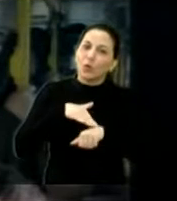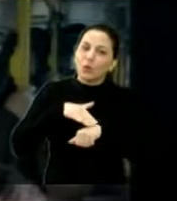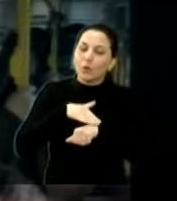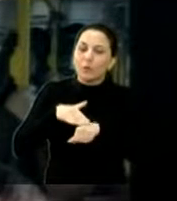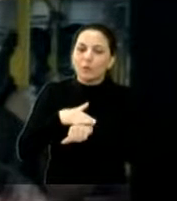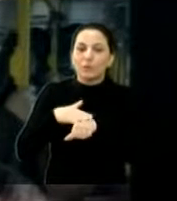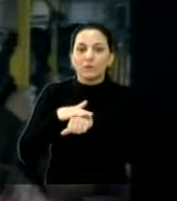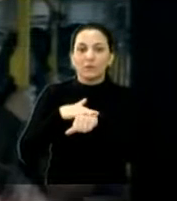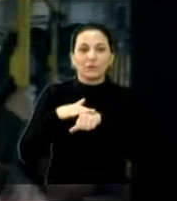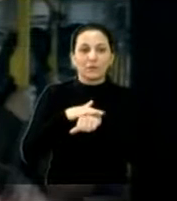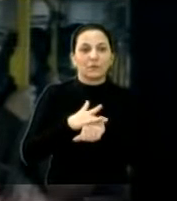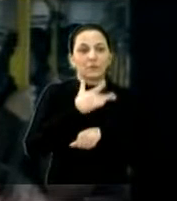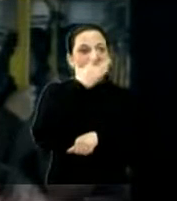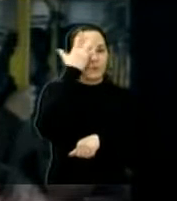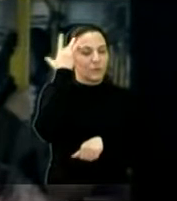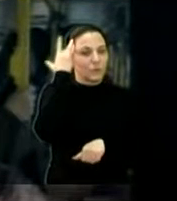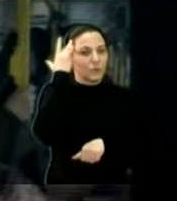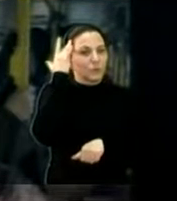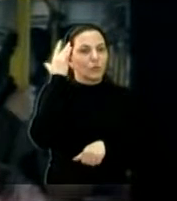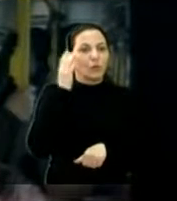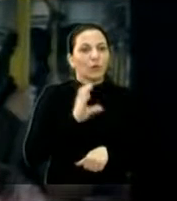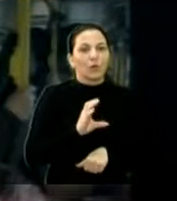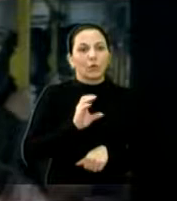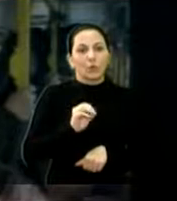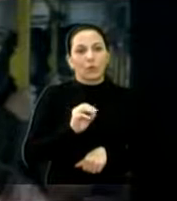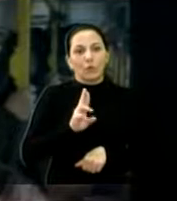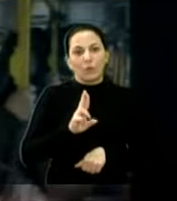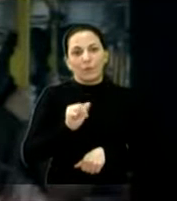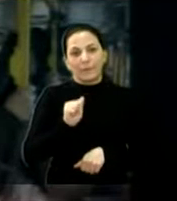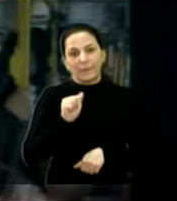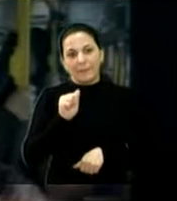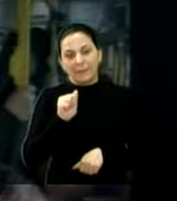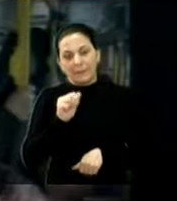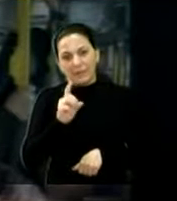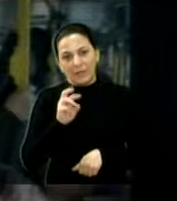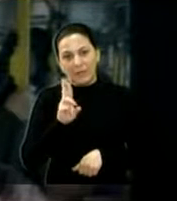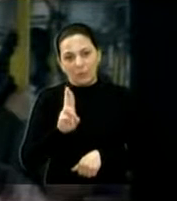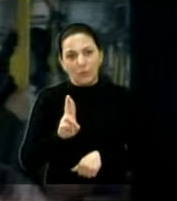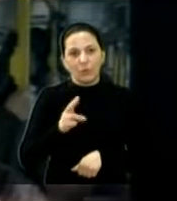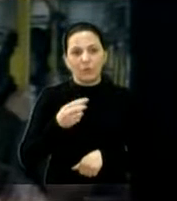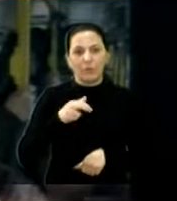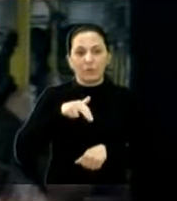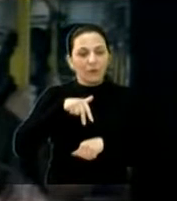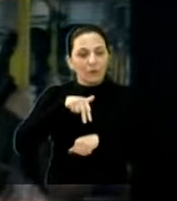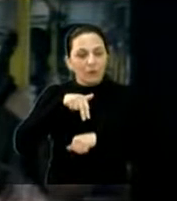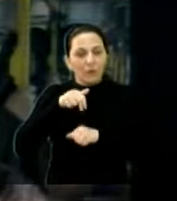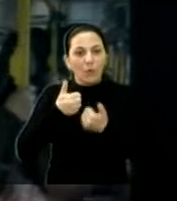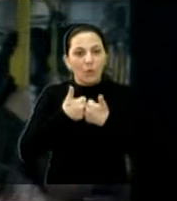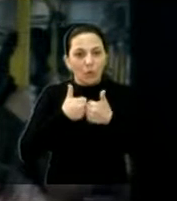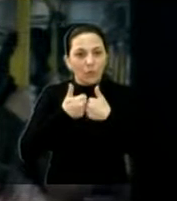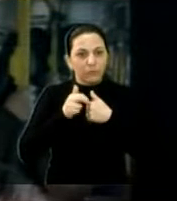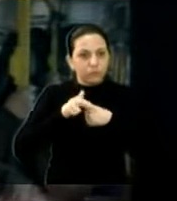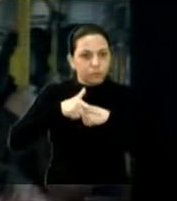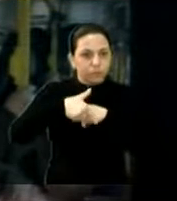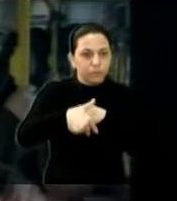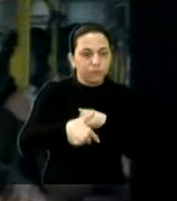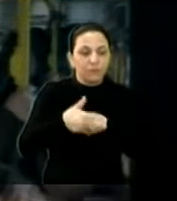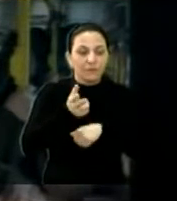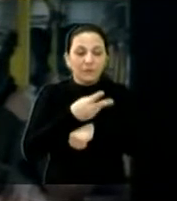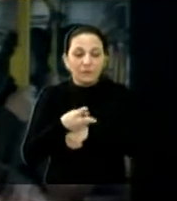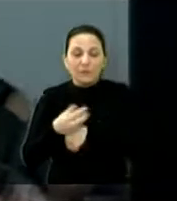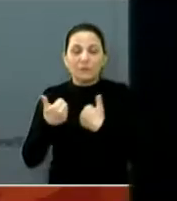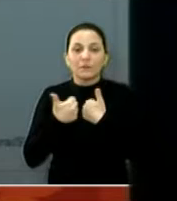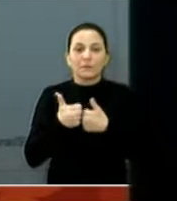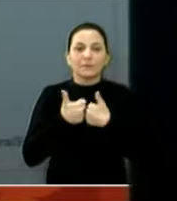cobradores, motoristas, aí eu estava descendo aí, verificando esse transporte público. Pode